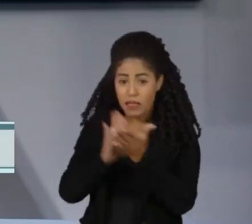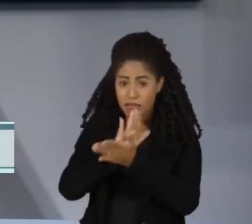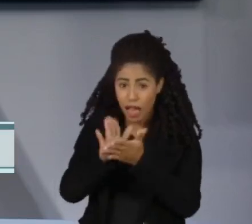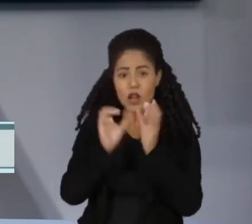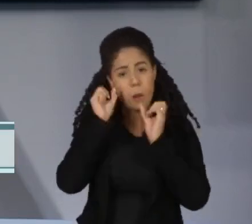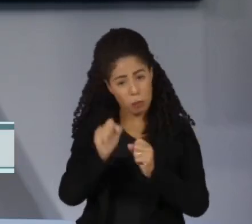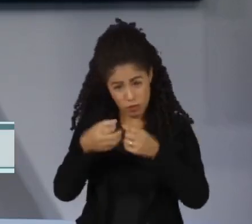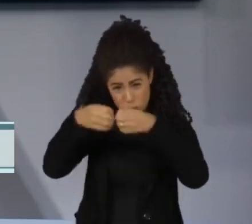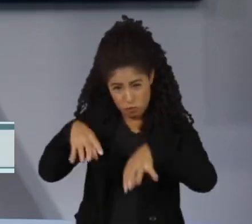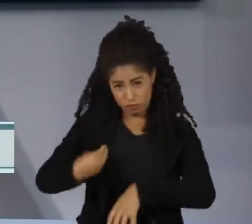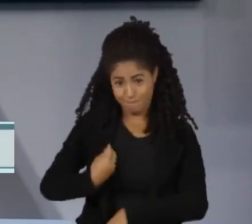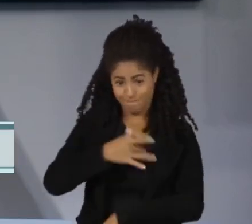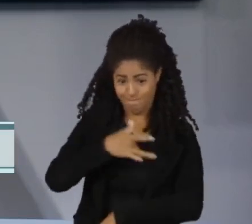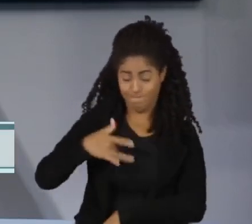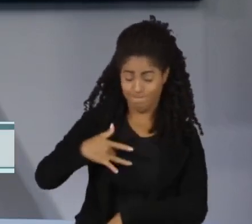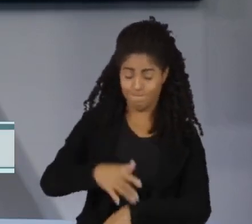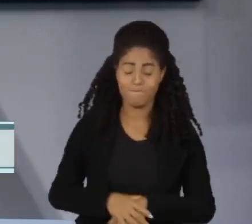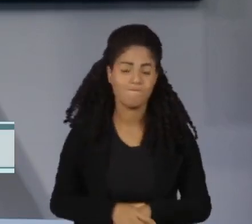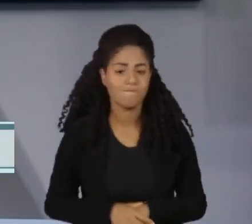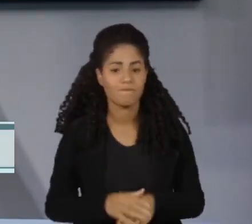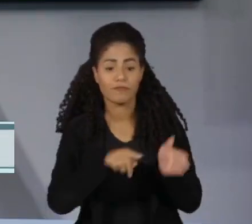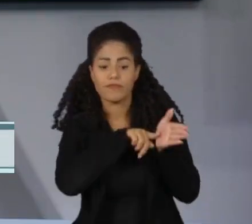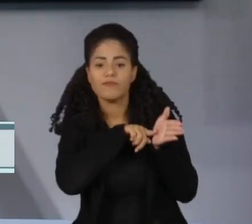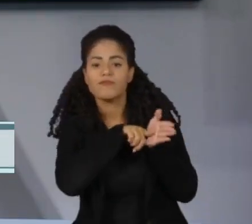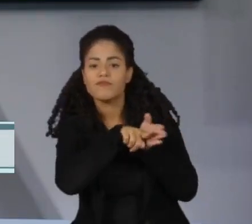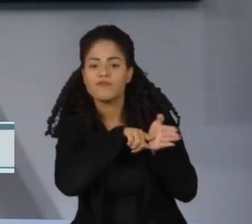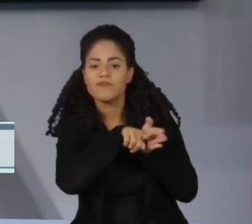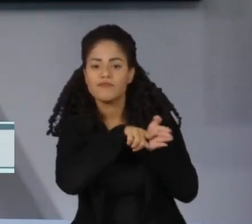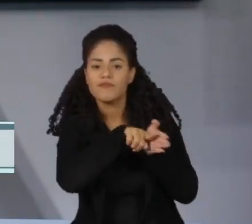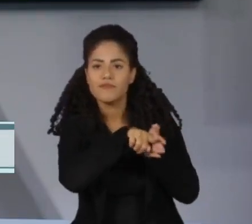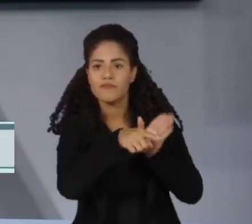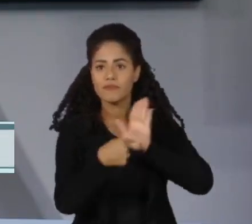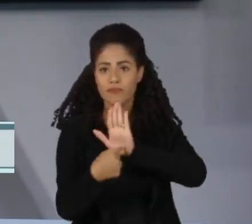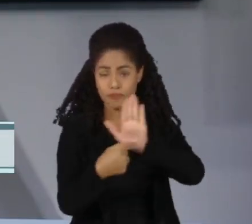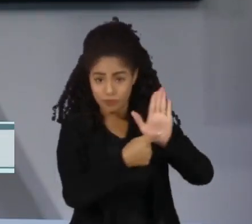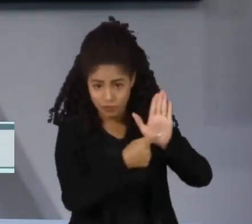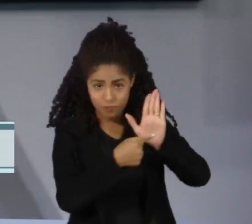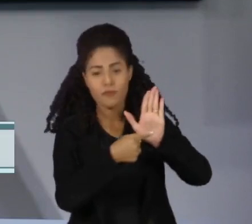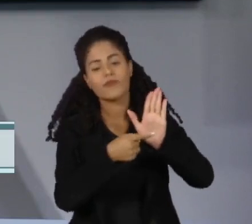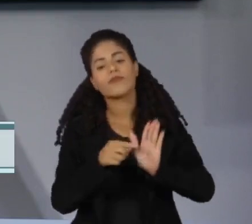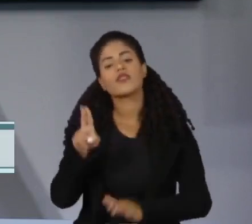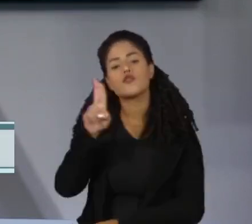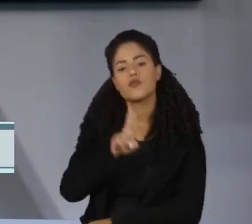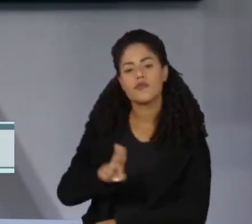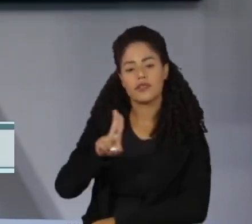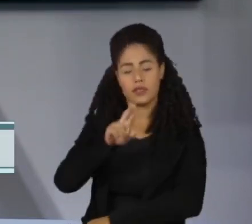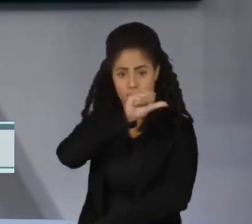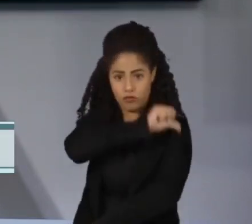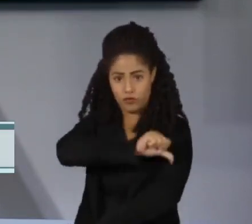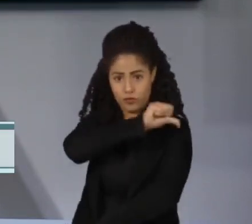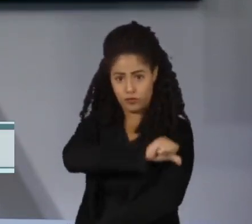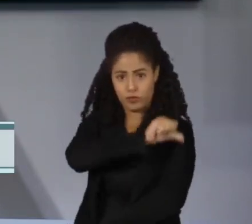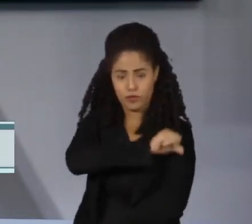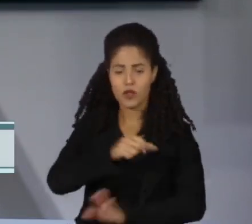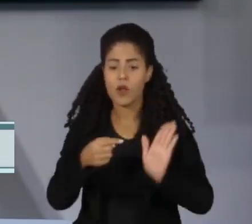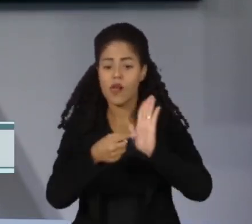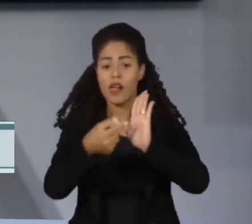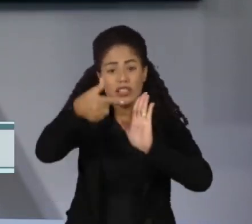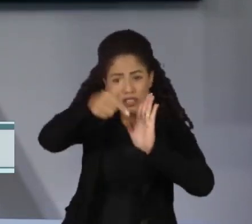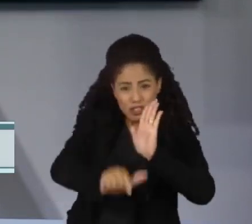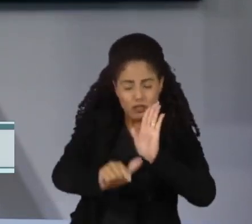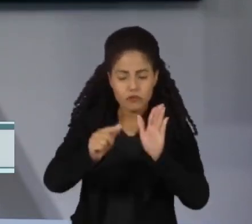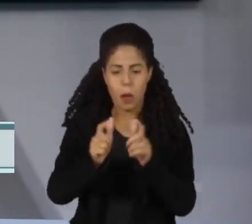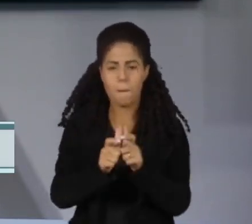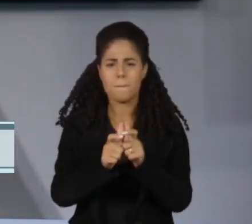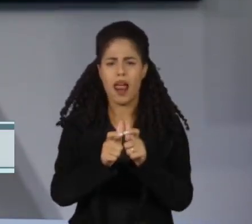Relatório do Laboratório de Pesquisa em Internet da Universidade Federal do Rio de Janeiro mostra mais uma vez o